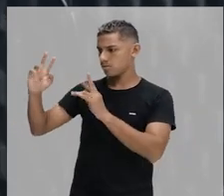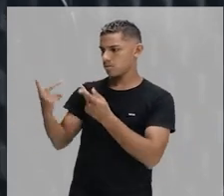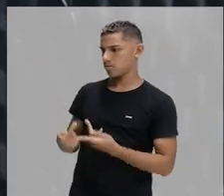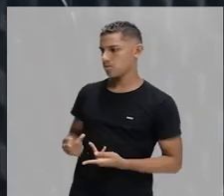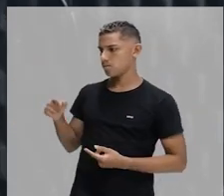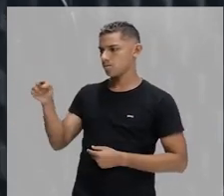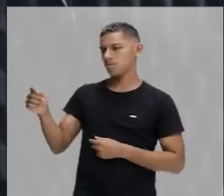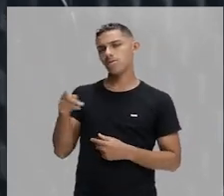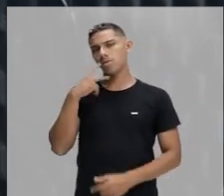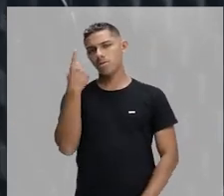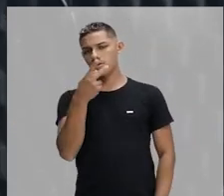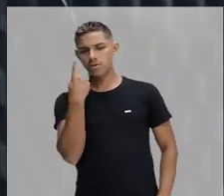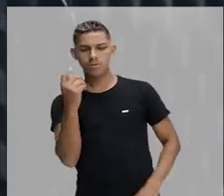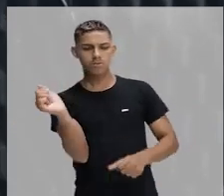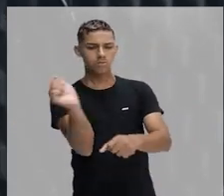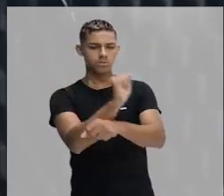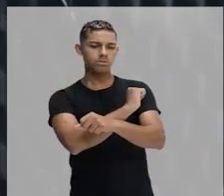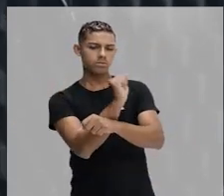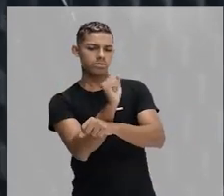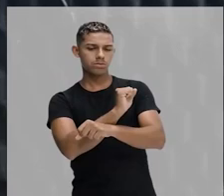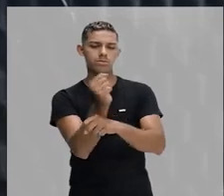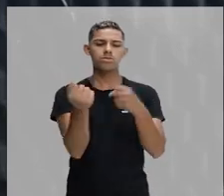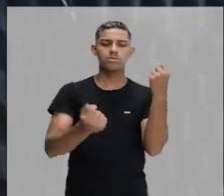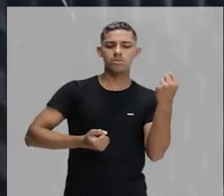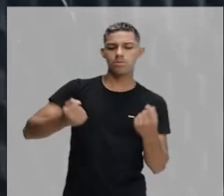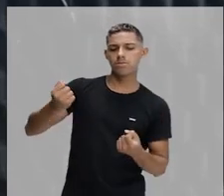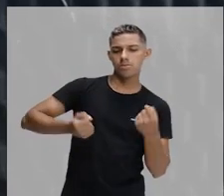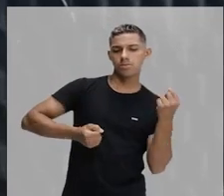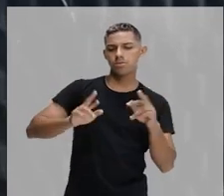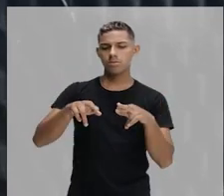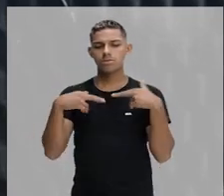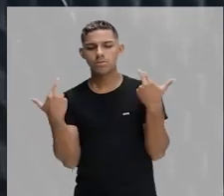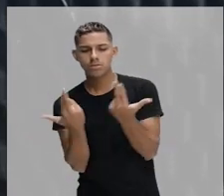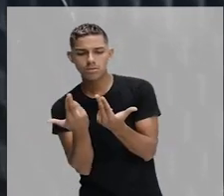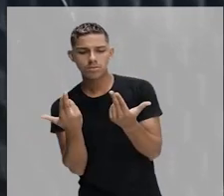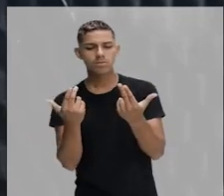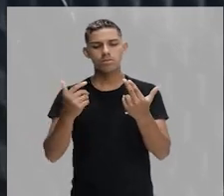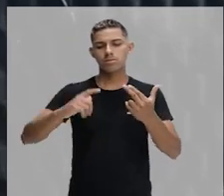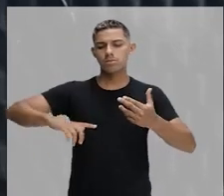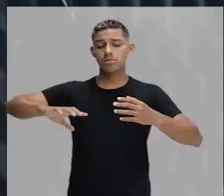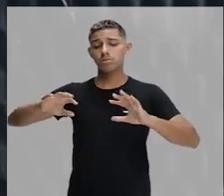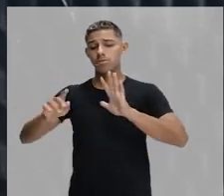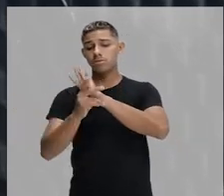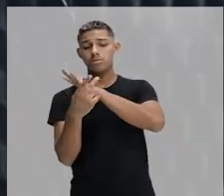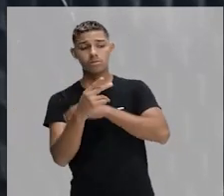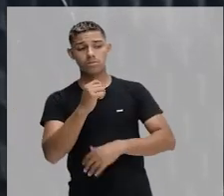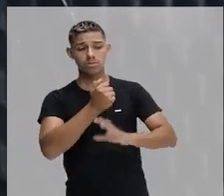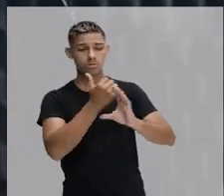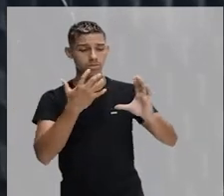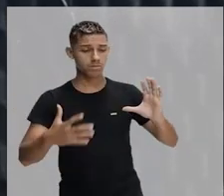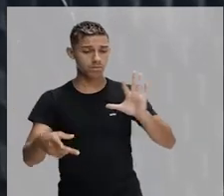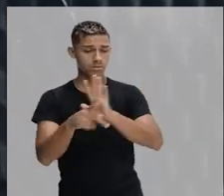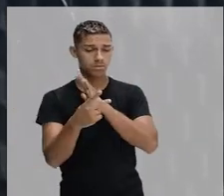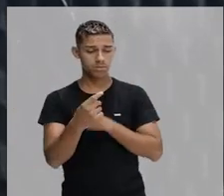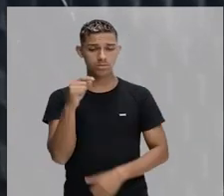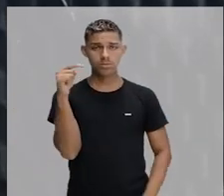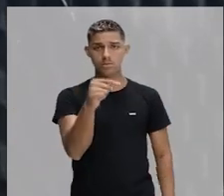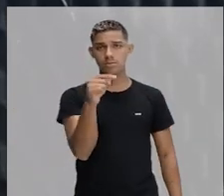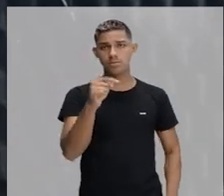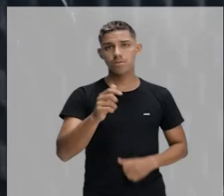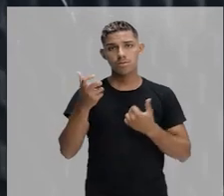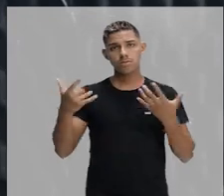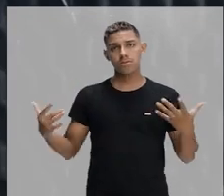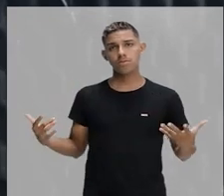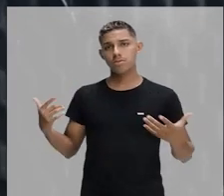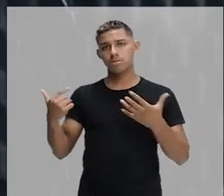falar, como dirigir, como reunir. São características aí que ele faz essa personificação. Duas figuras